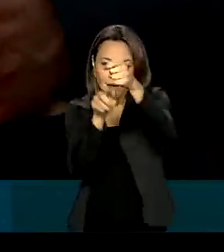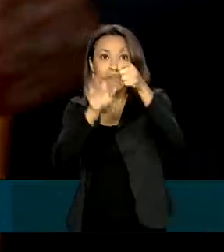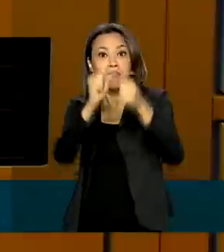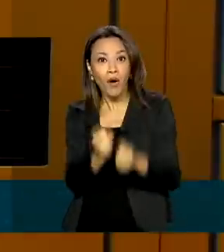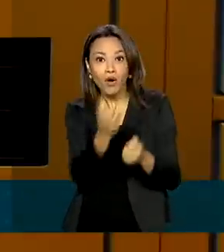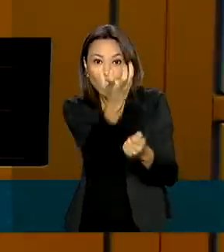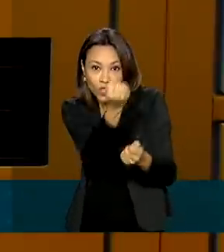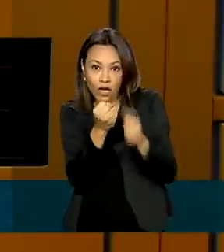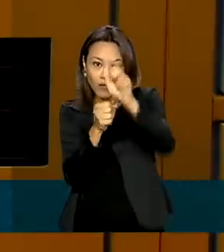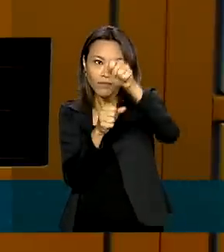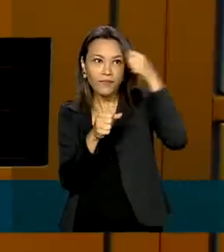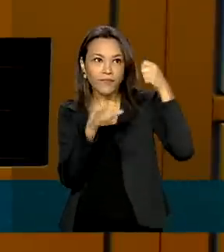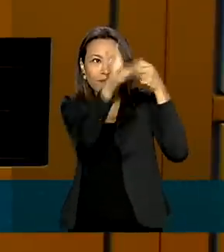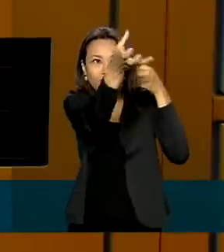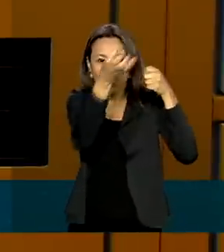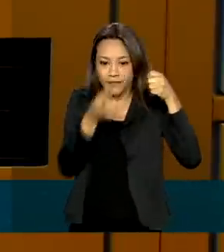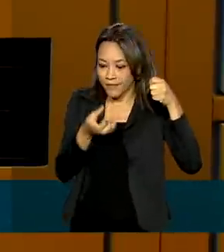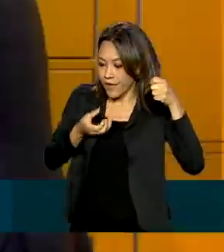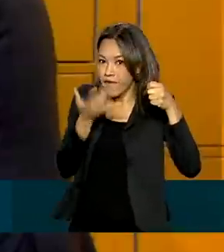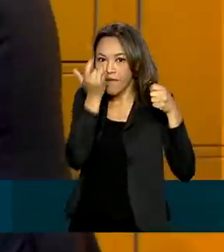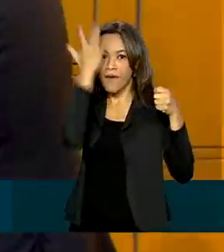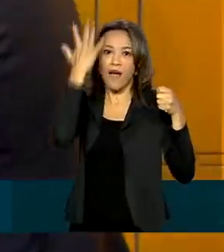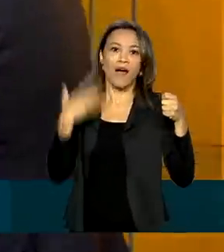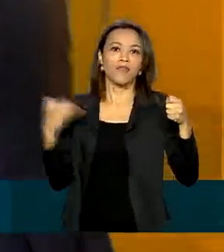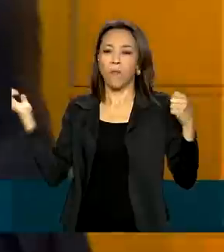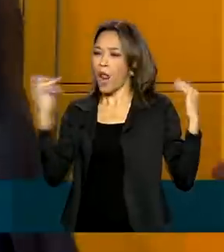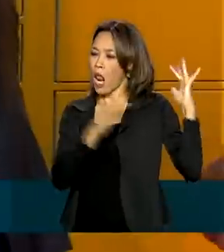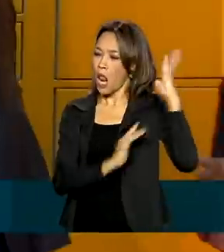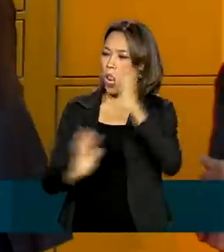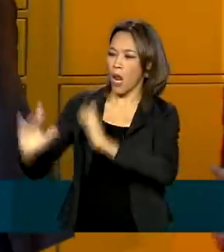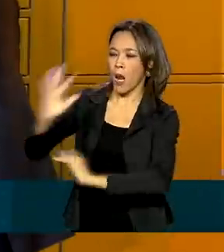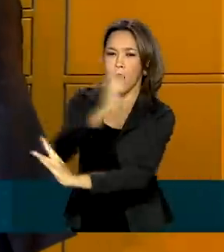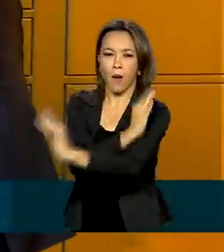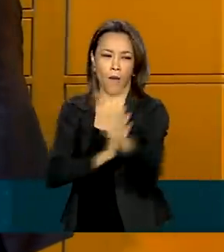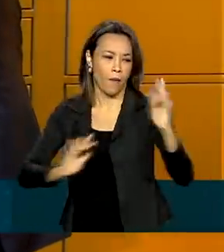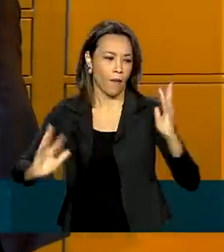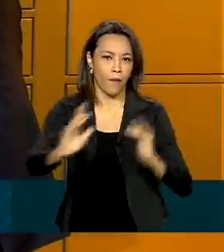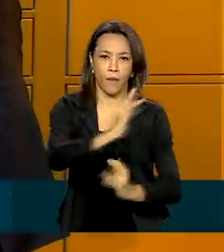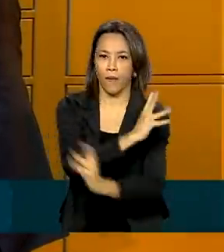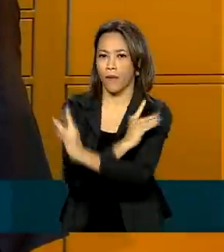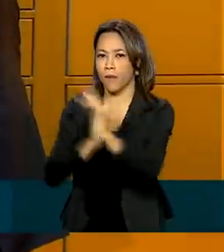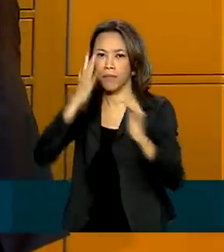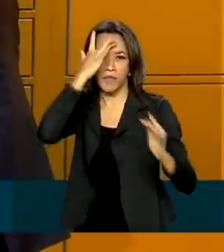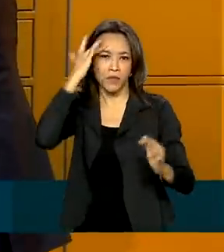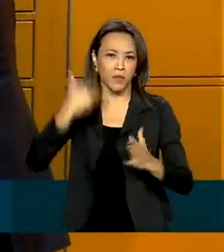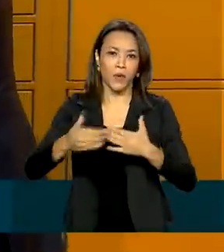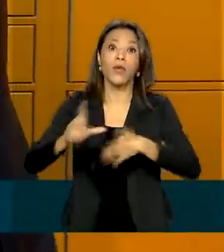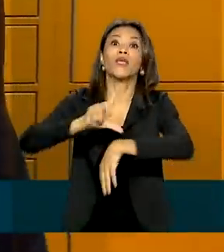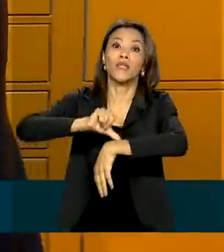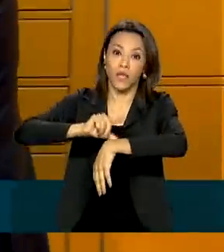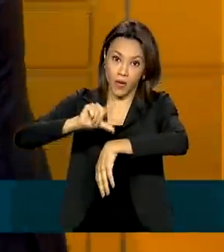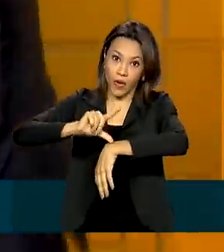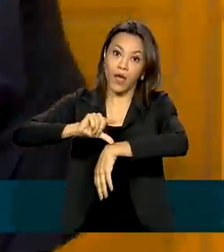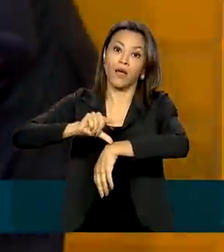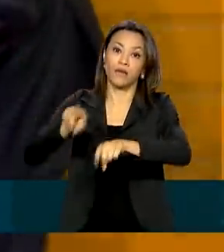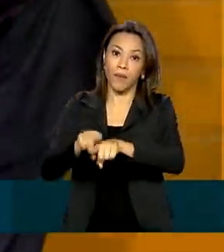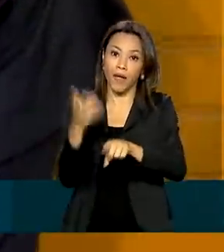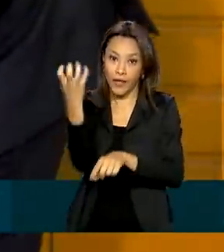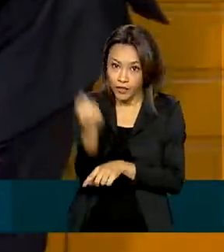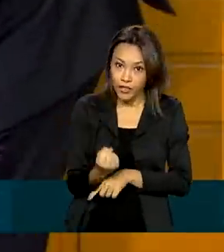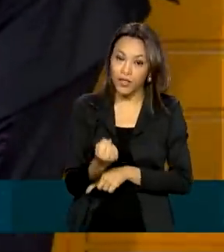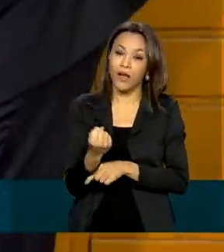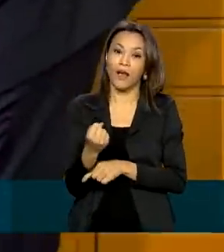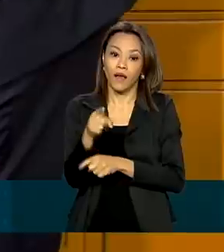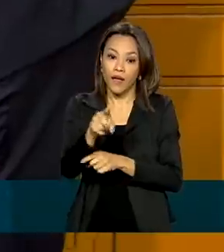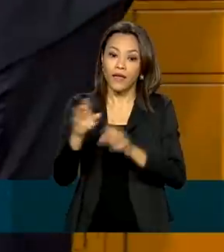compartimentos em locais de fácil acesso, com grande circulação de pessoas e com horário estendido para a retirada. É uma vantagem para quem